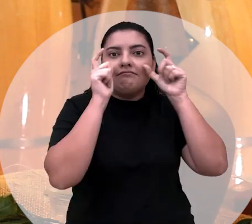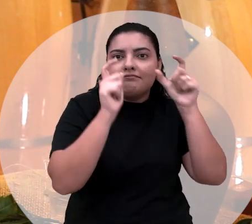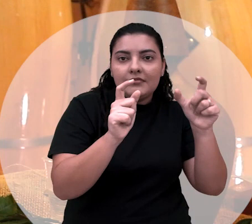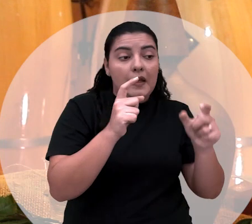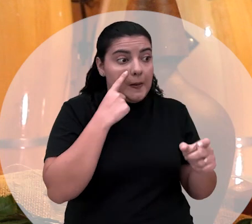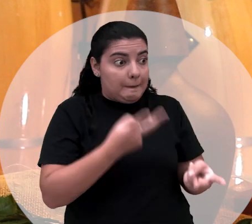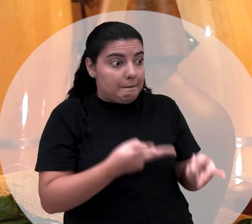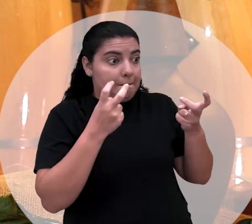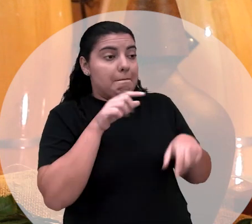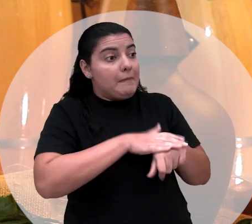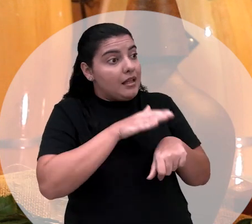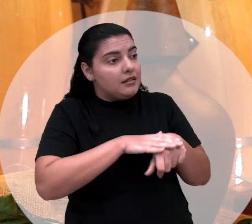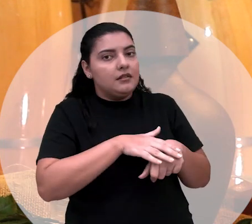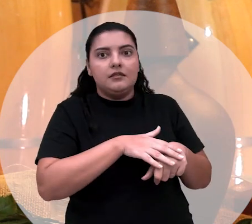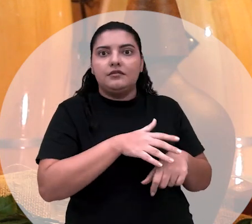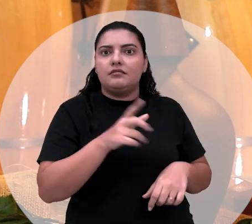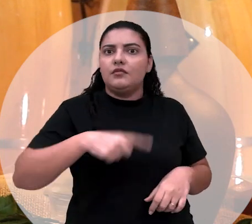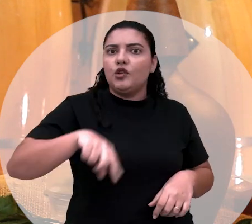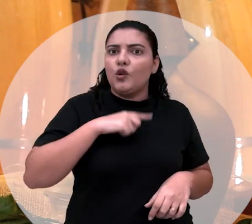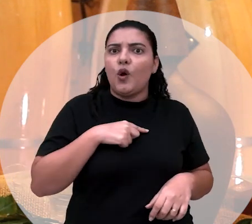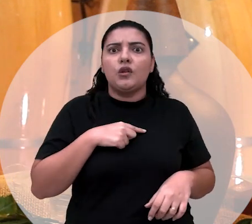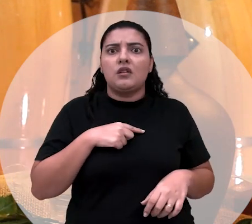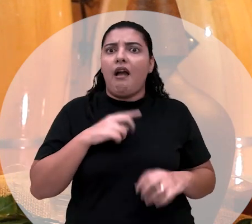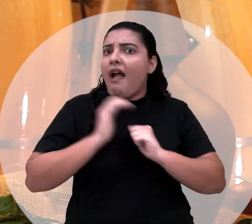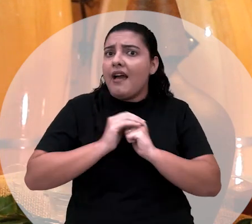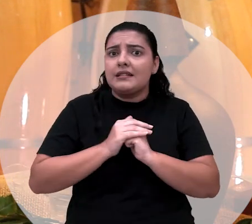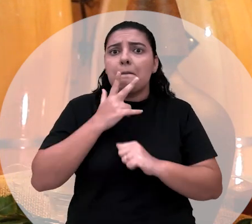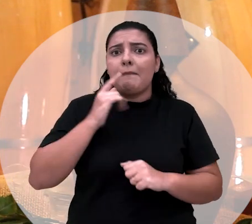eles possam ver que a gente não, a gente reza Pai Nosso.